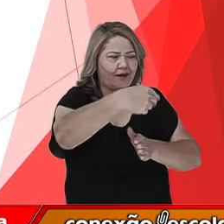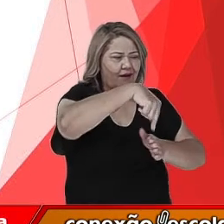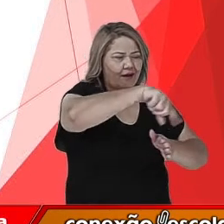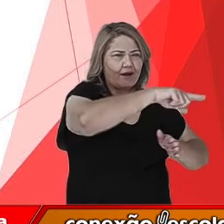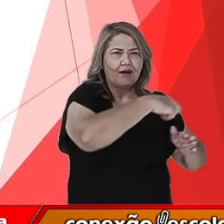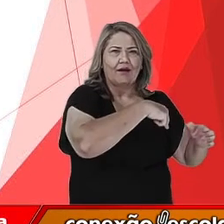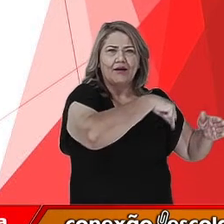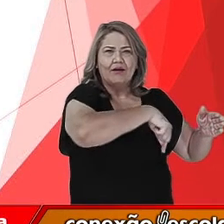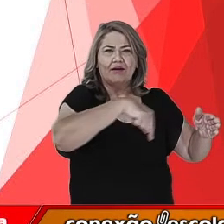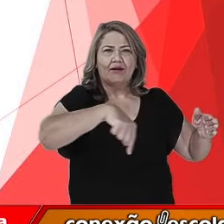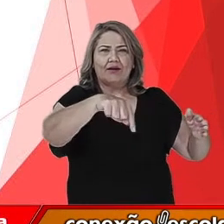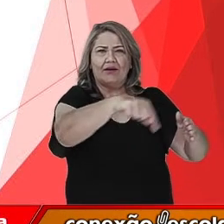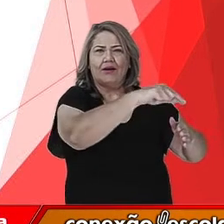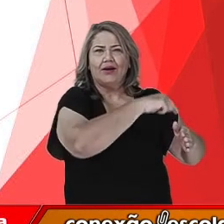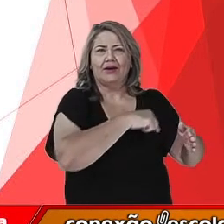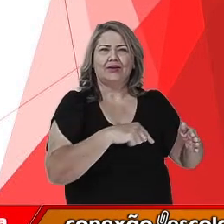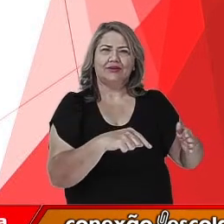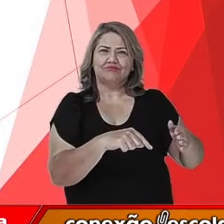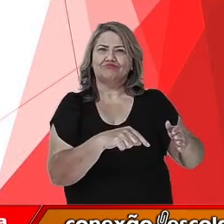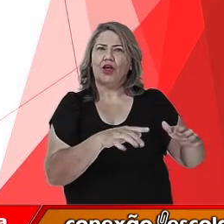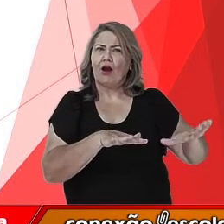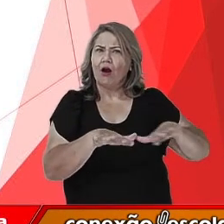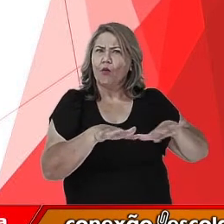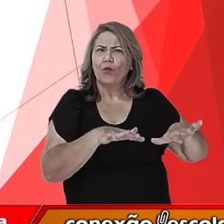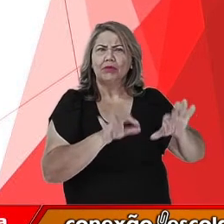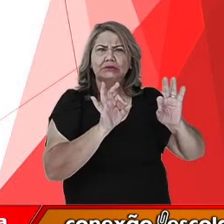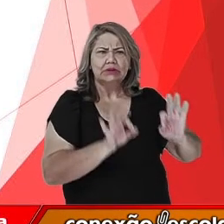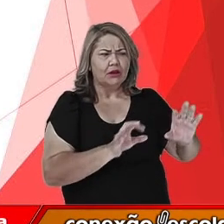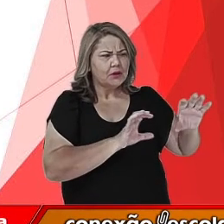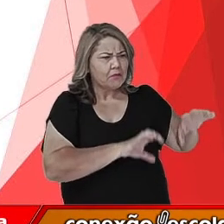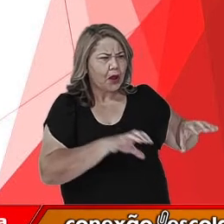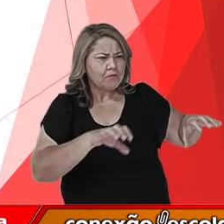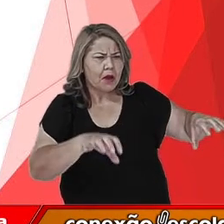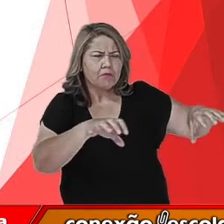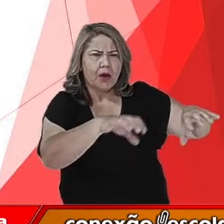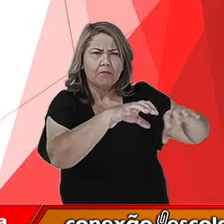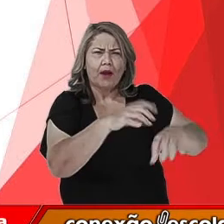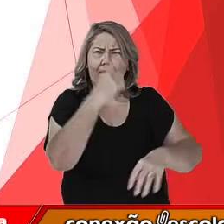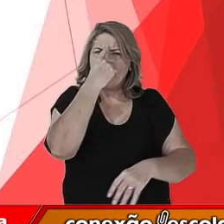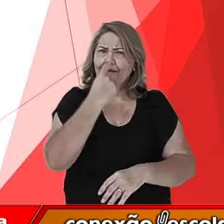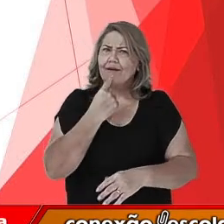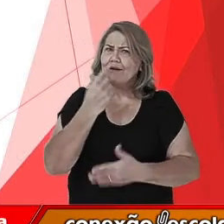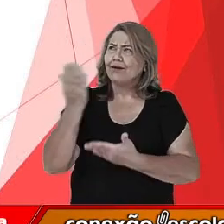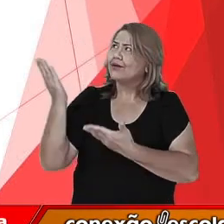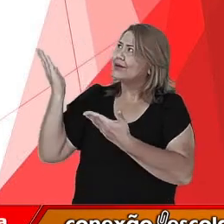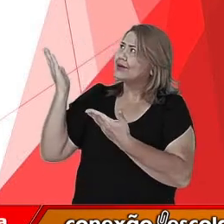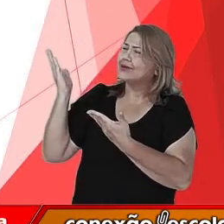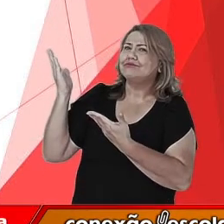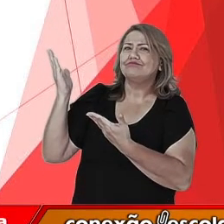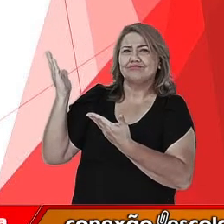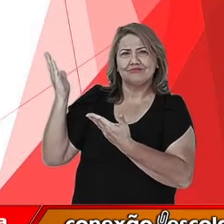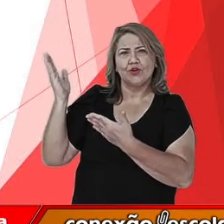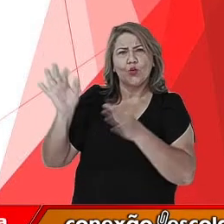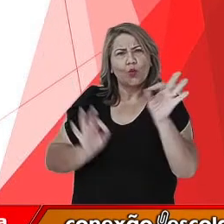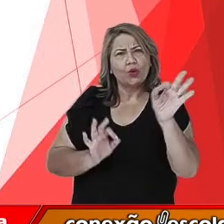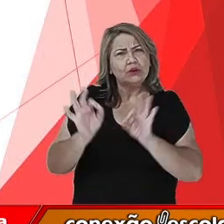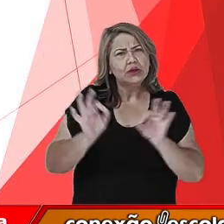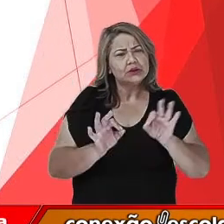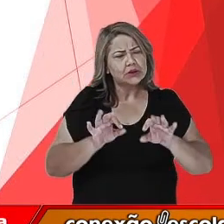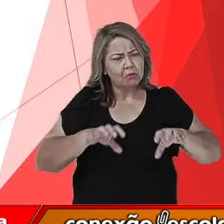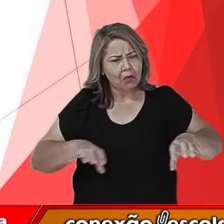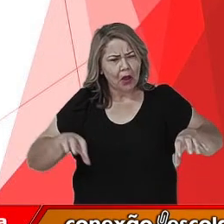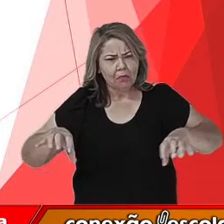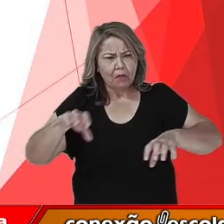E o mais interessante que eu considero, por exemplo, nessa imagem, é que essa organização das